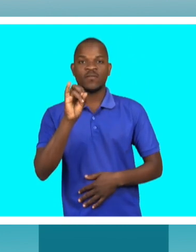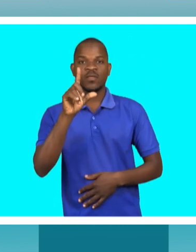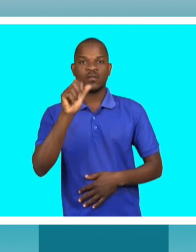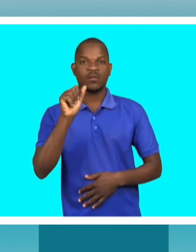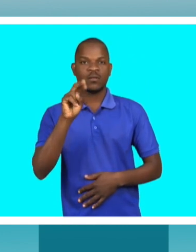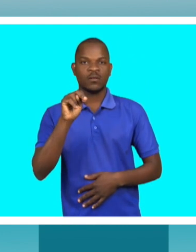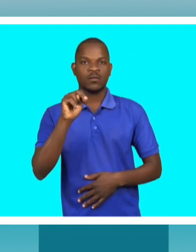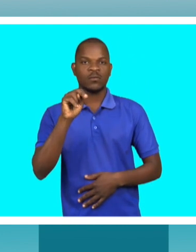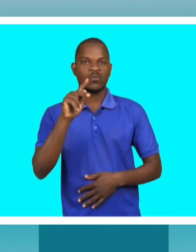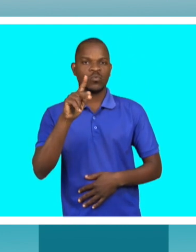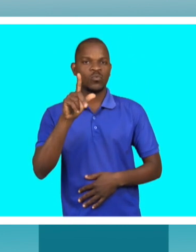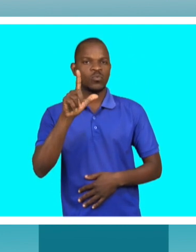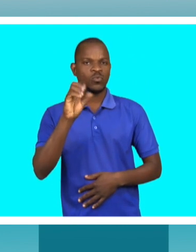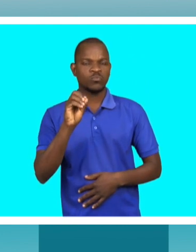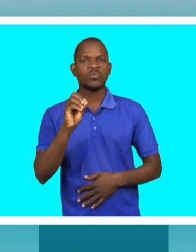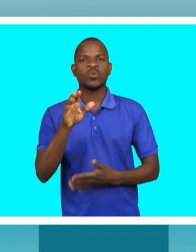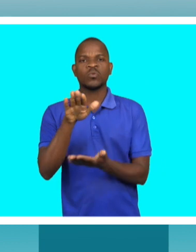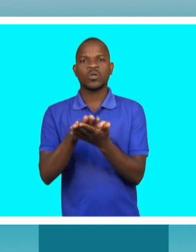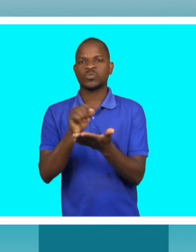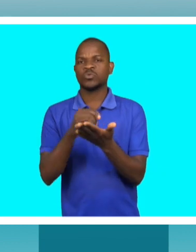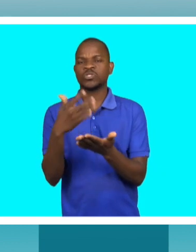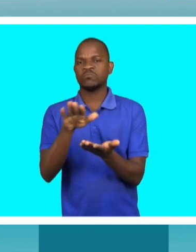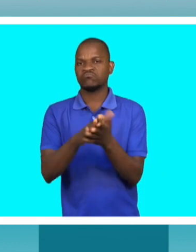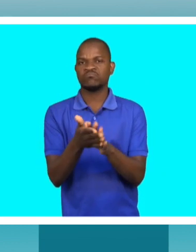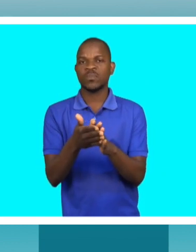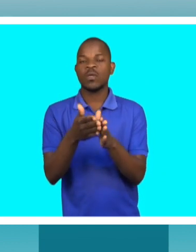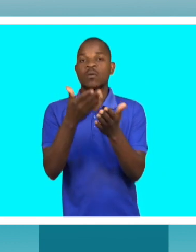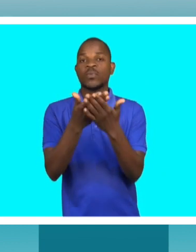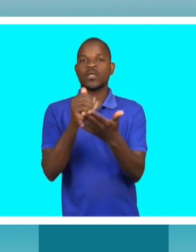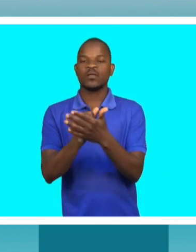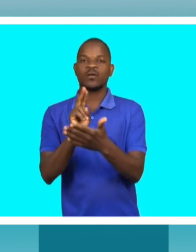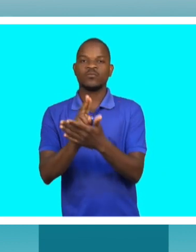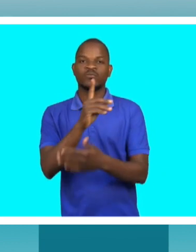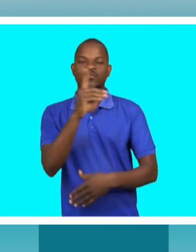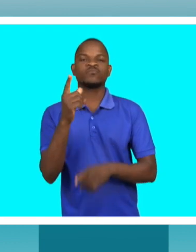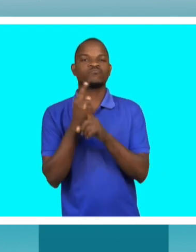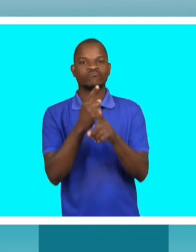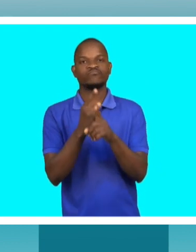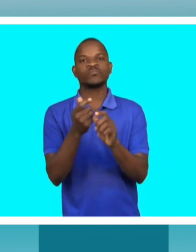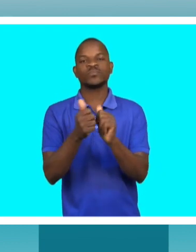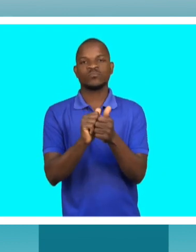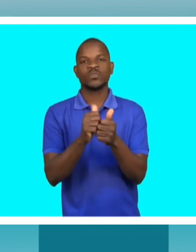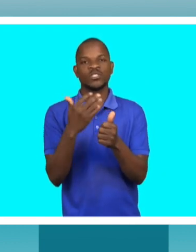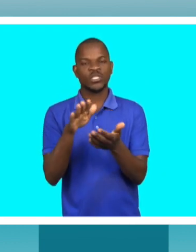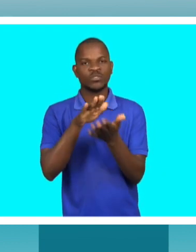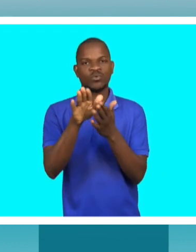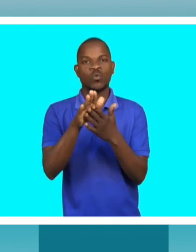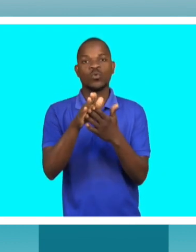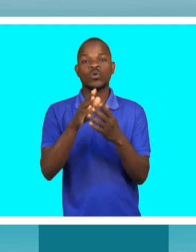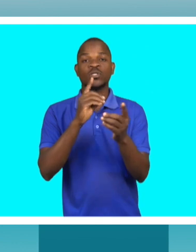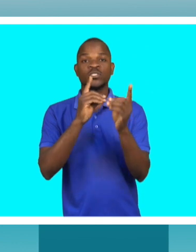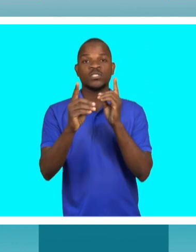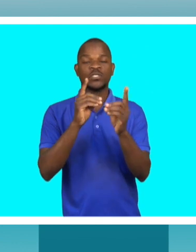as escolas estão preparadas para alunos com deficiência praticarem desporto, tal como explica o diretor dos